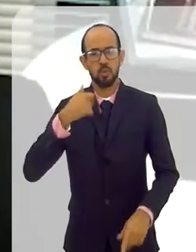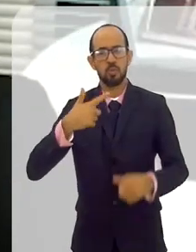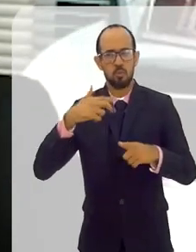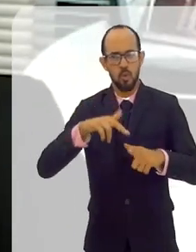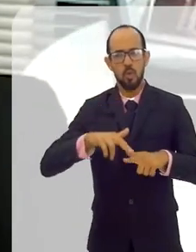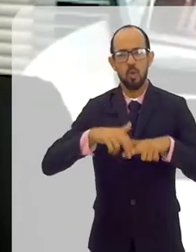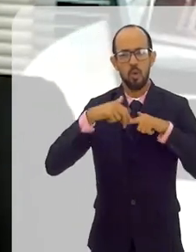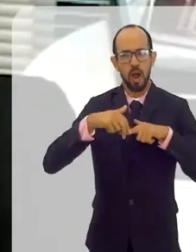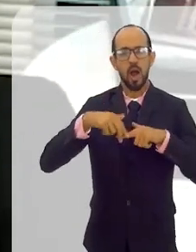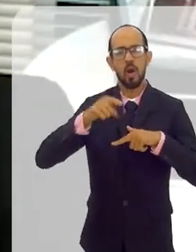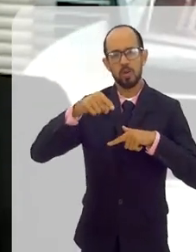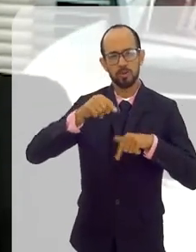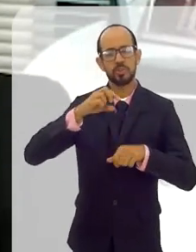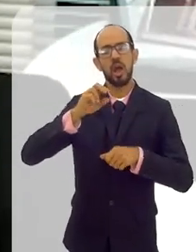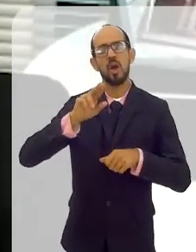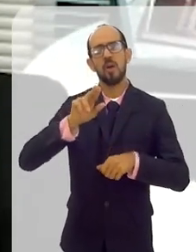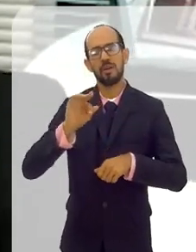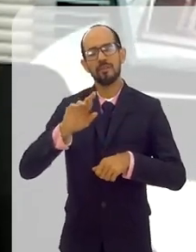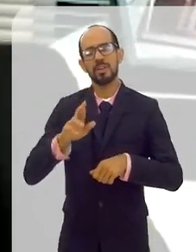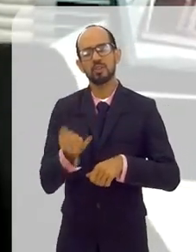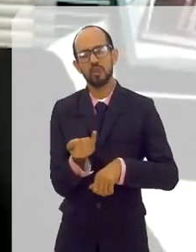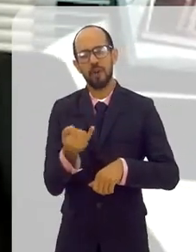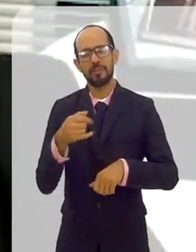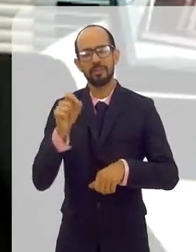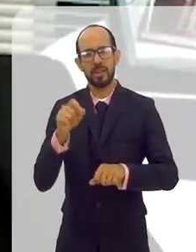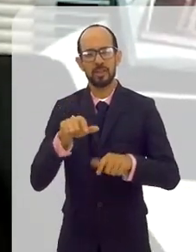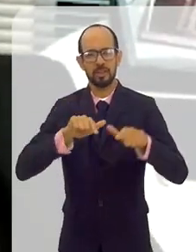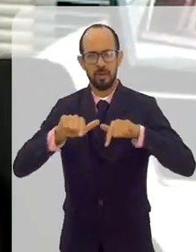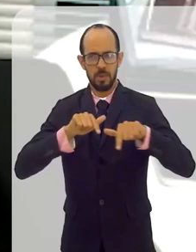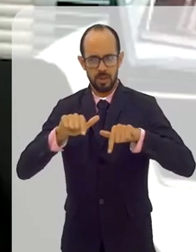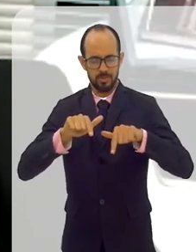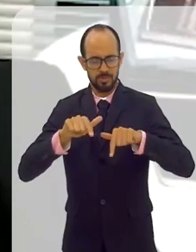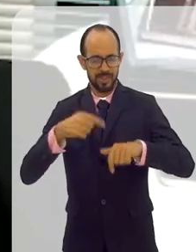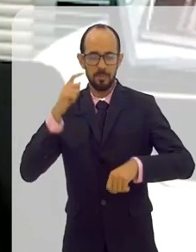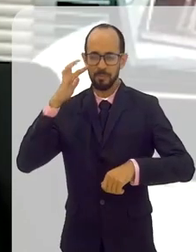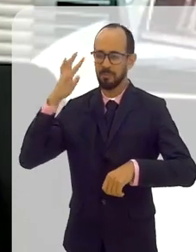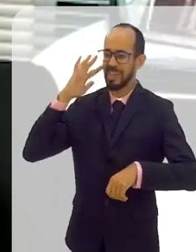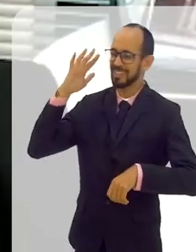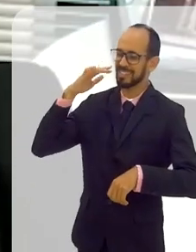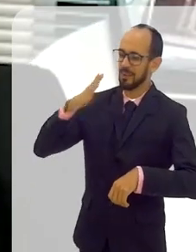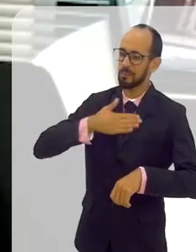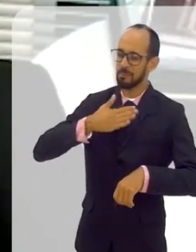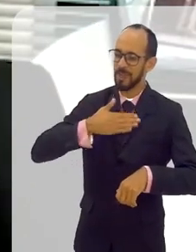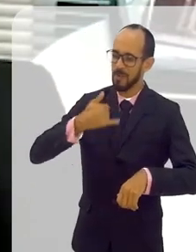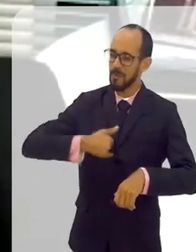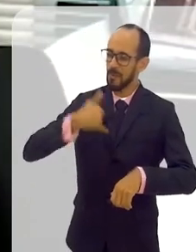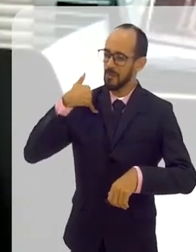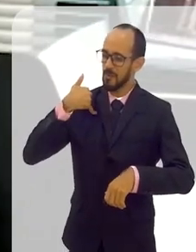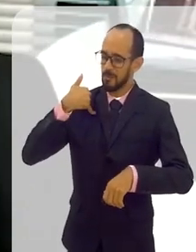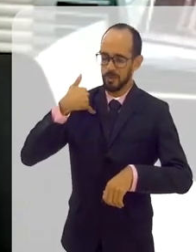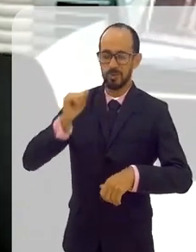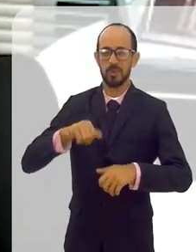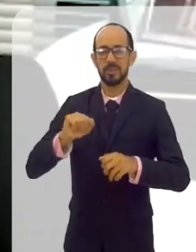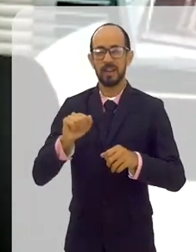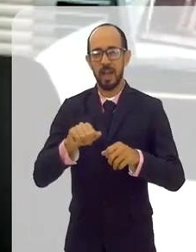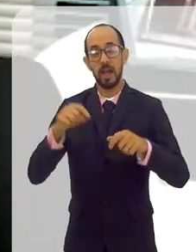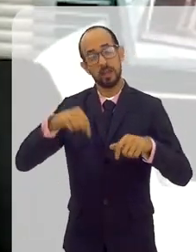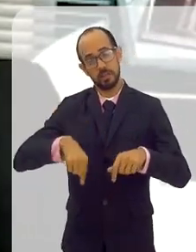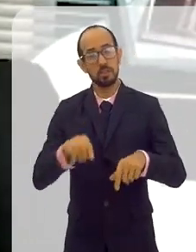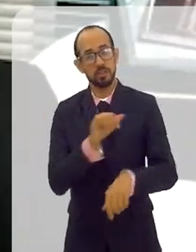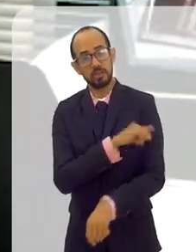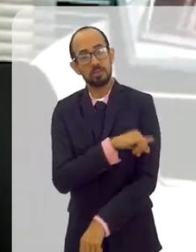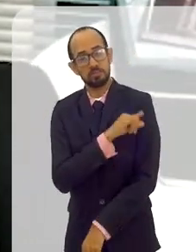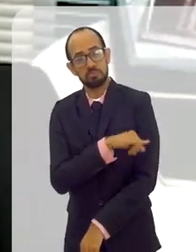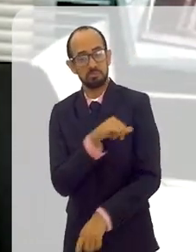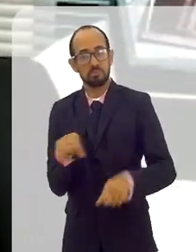devido à atuação da UFRJ no município de Macaé. Imaginem o meu orgulho. A UFRJ fez toda a diferença lá e também fez aqui